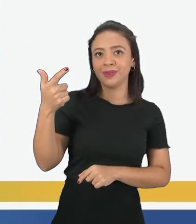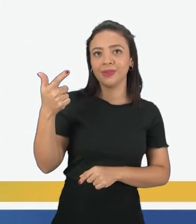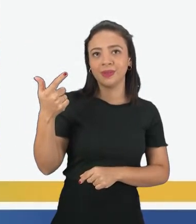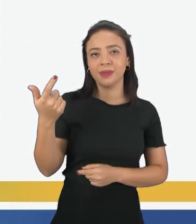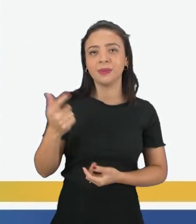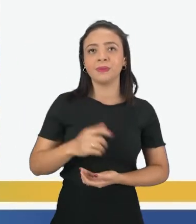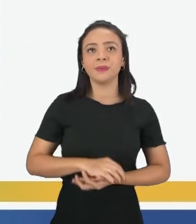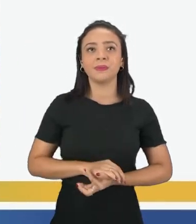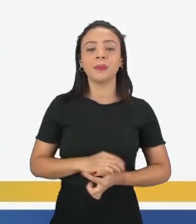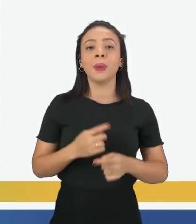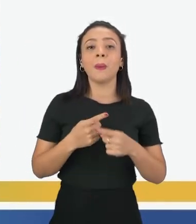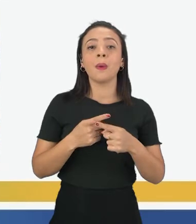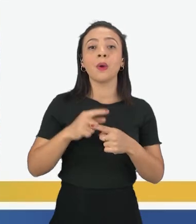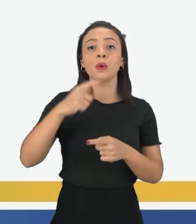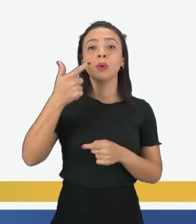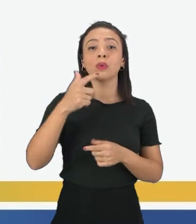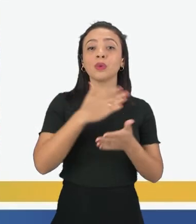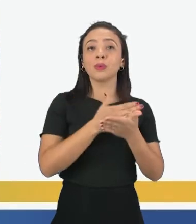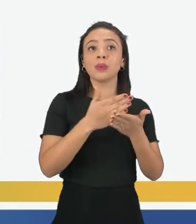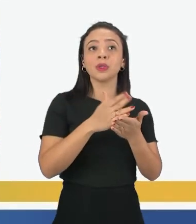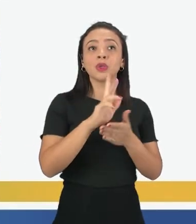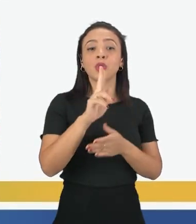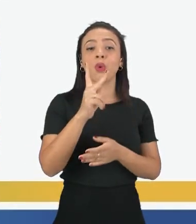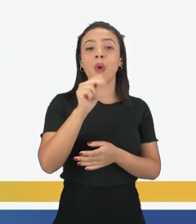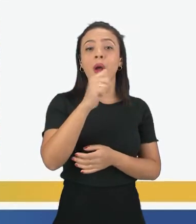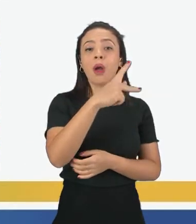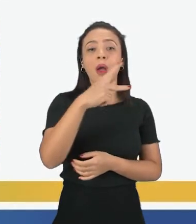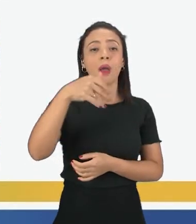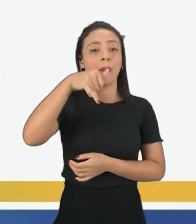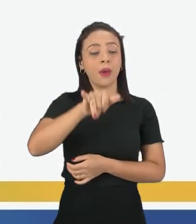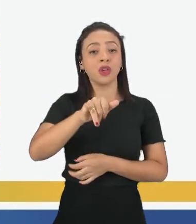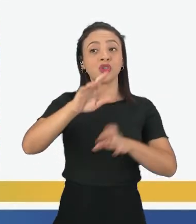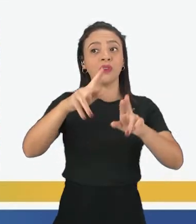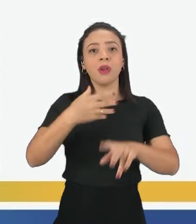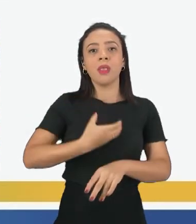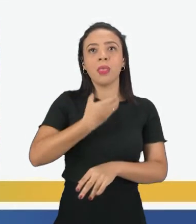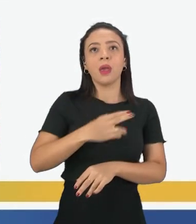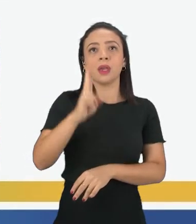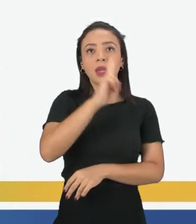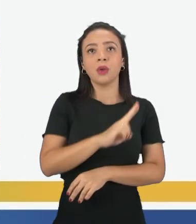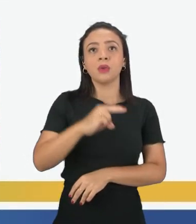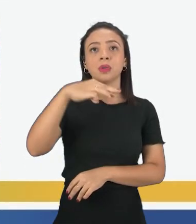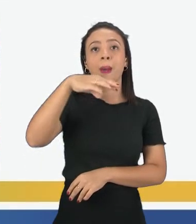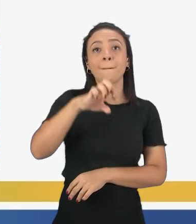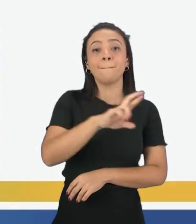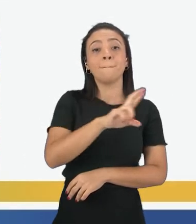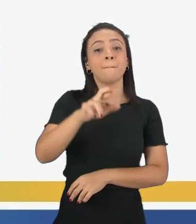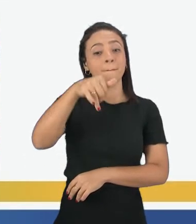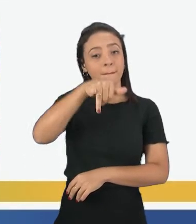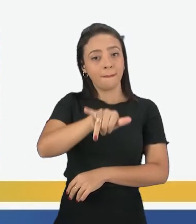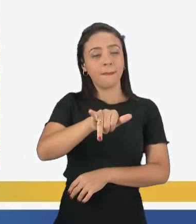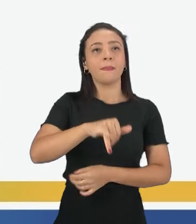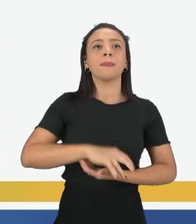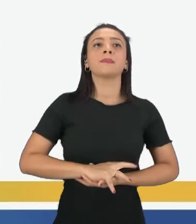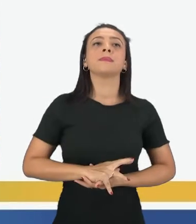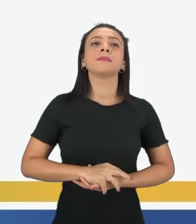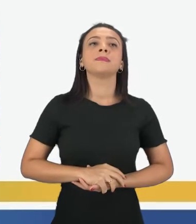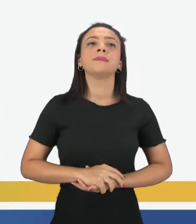Alguma Coisa, né? Porque os outros começam com Happy. E o Natal, a gente usa o Merry, Merry Christmas.